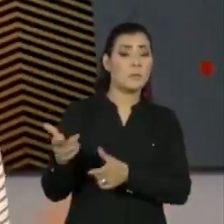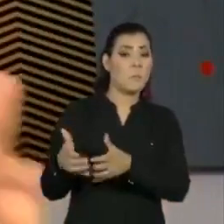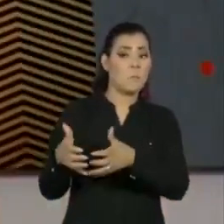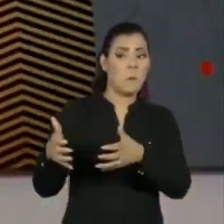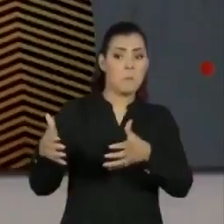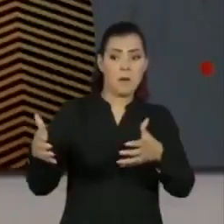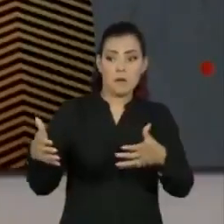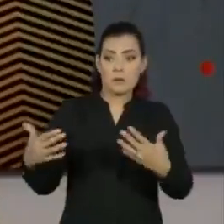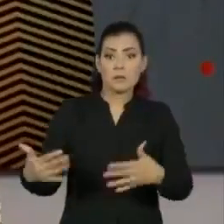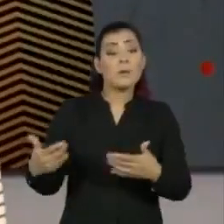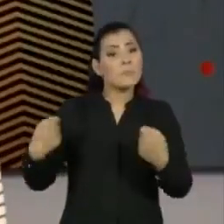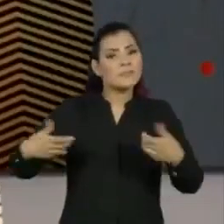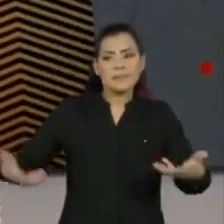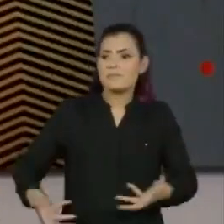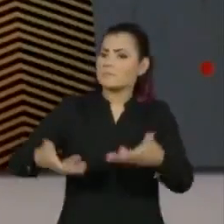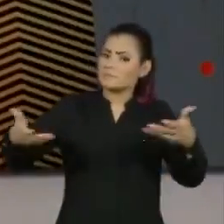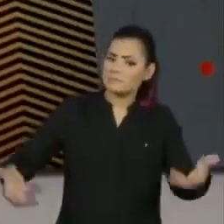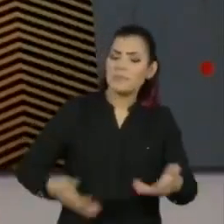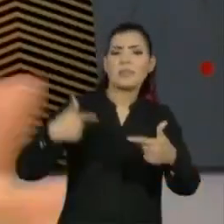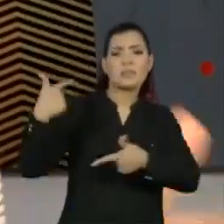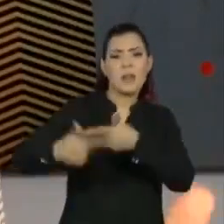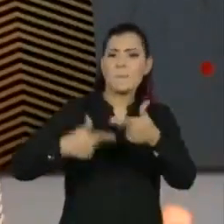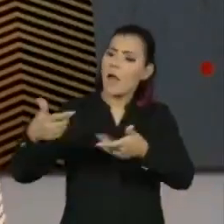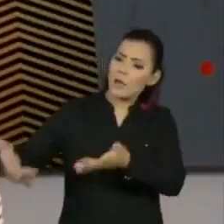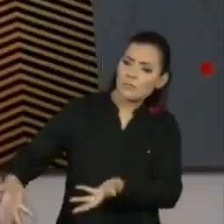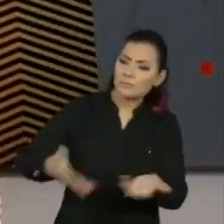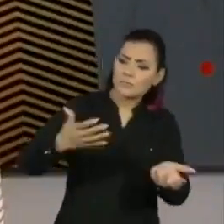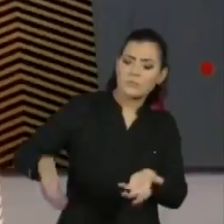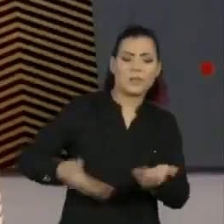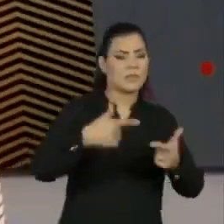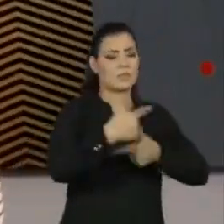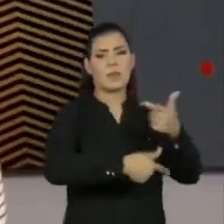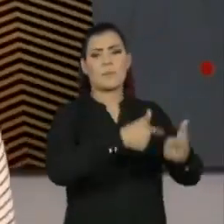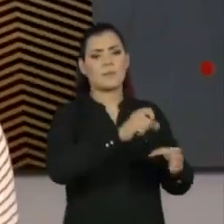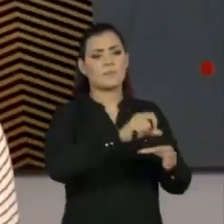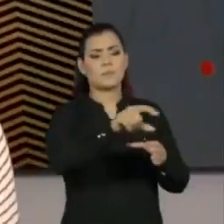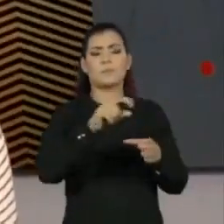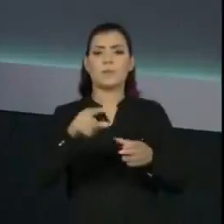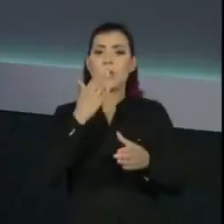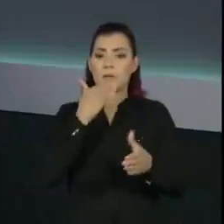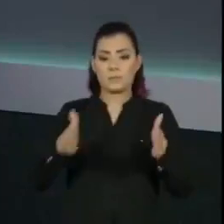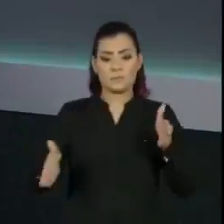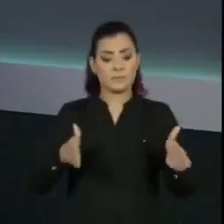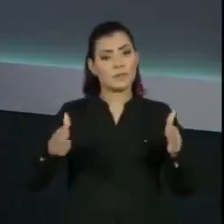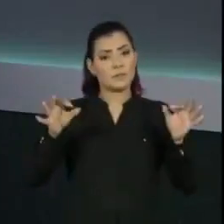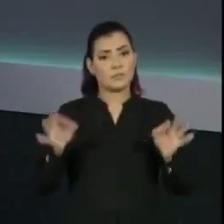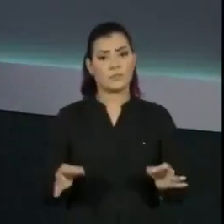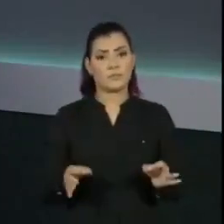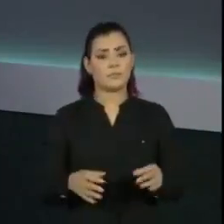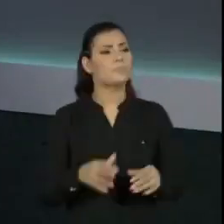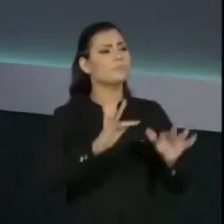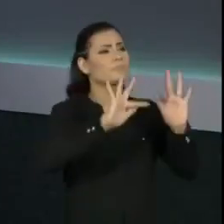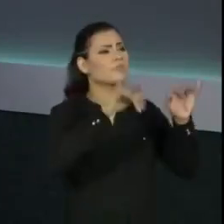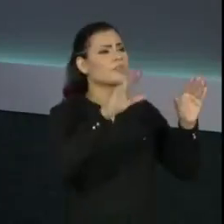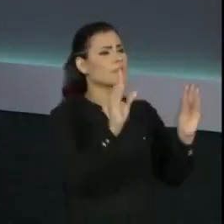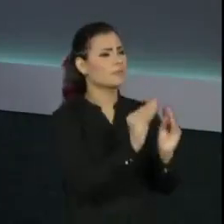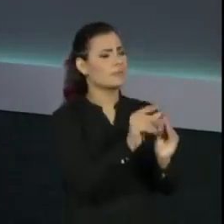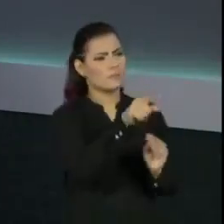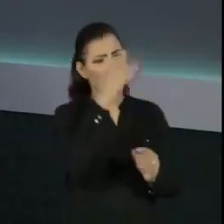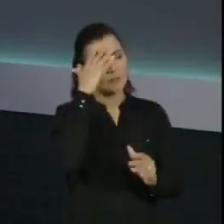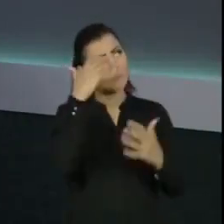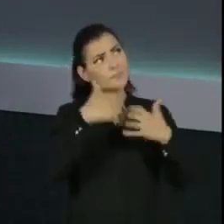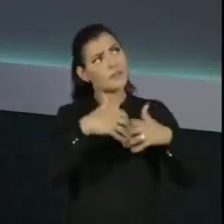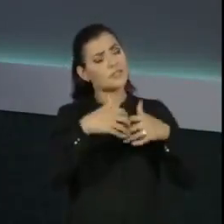muito e é preciso promover a manutenção dessas pessoas que estão, de fato, alimentando a gente nesse lugar. Para finalizar, consegue